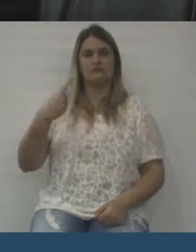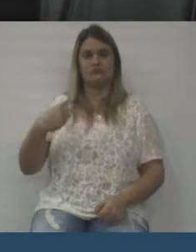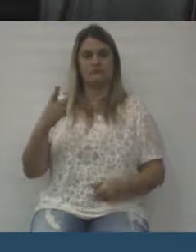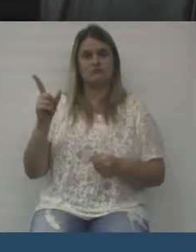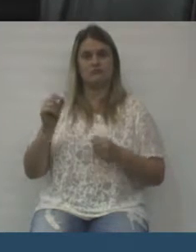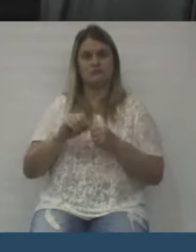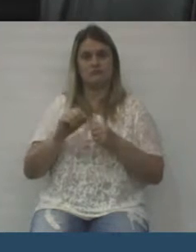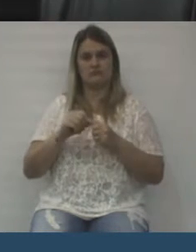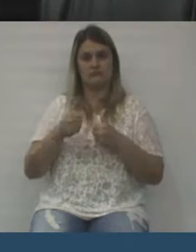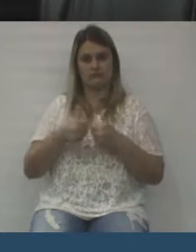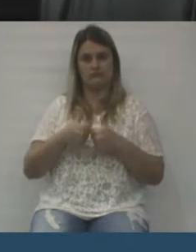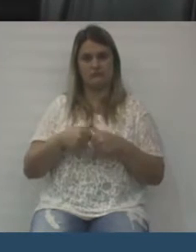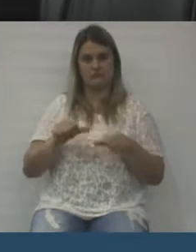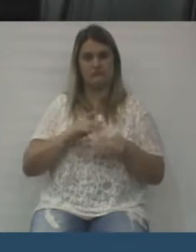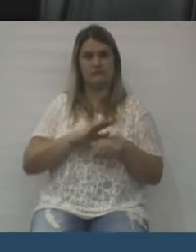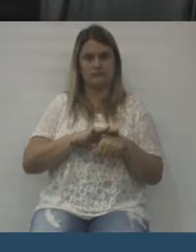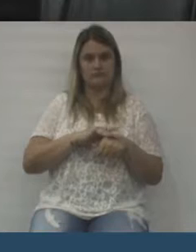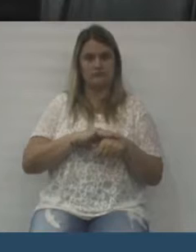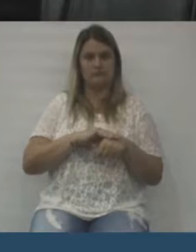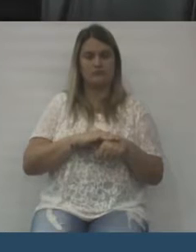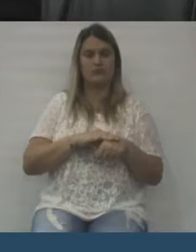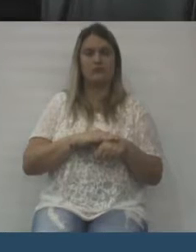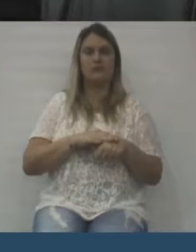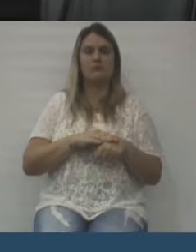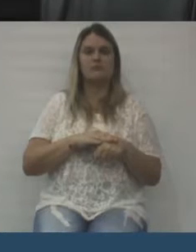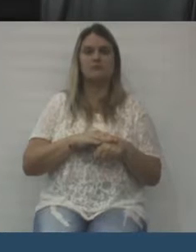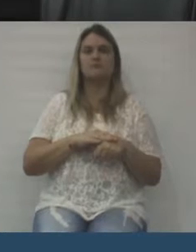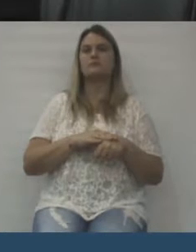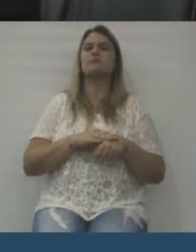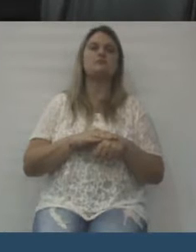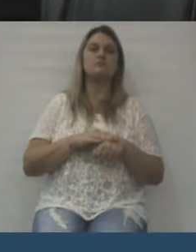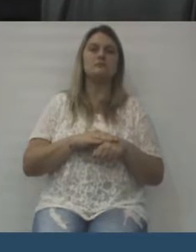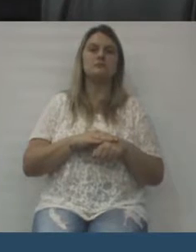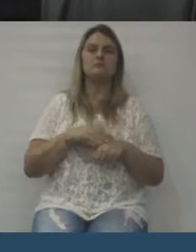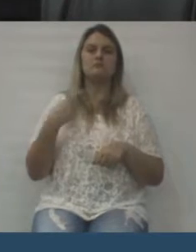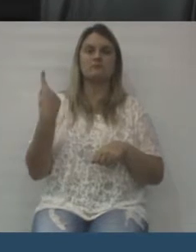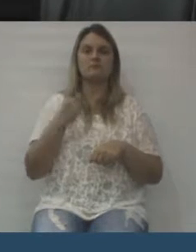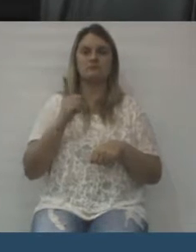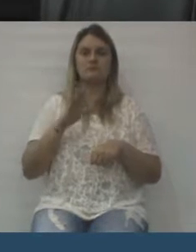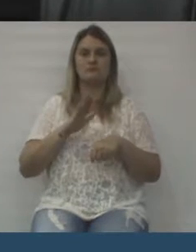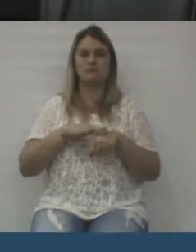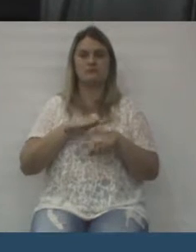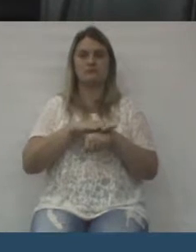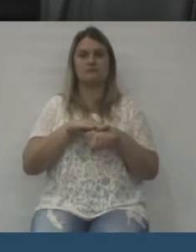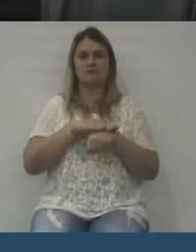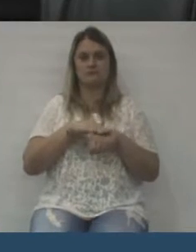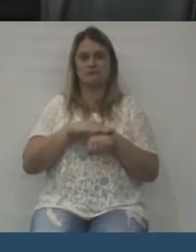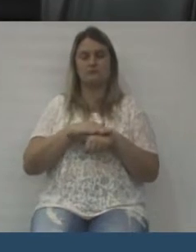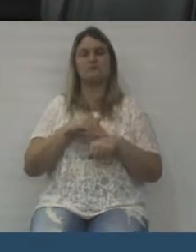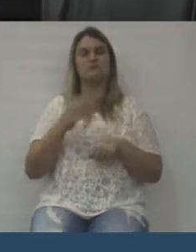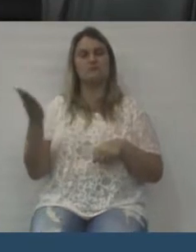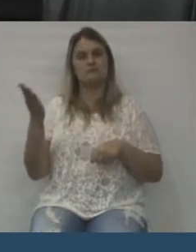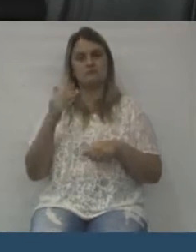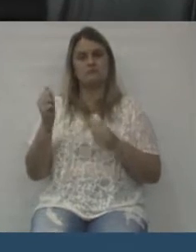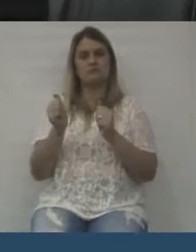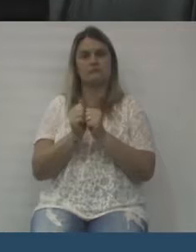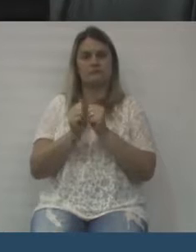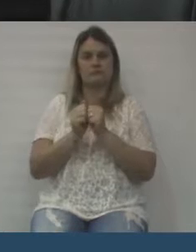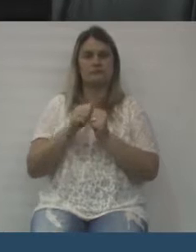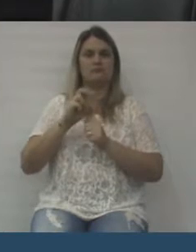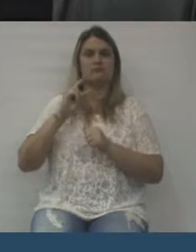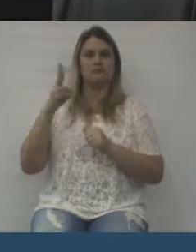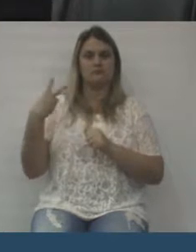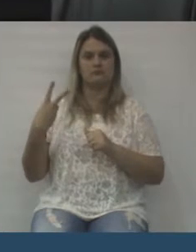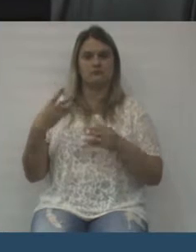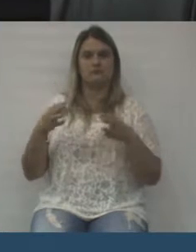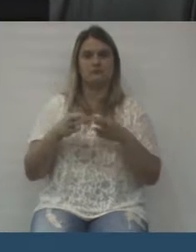logo após você ficou doente e nós não conversamos mais a respeito, mas vamos junto com